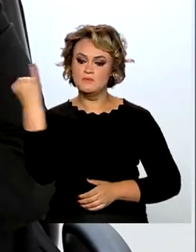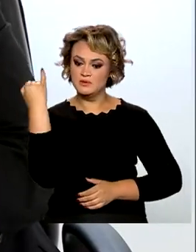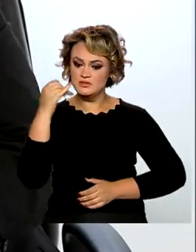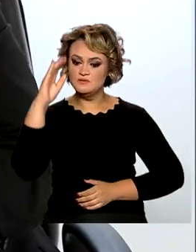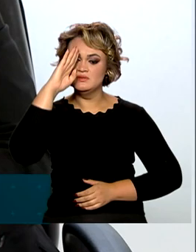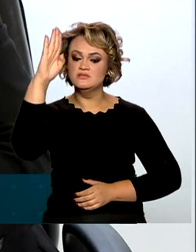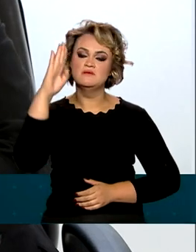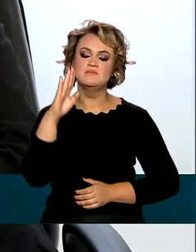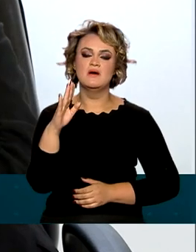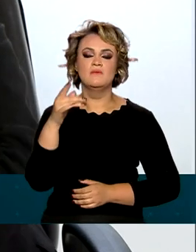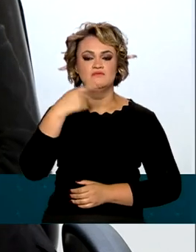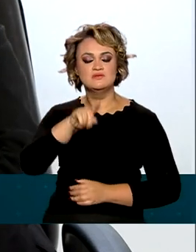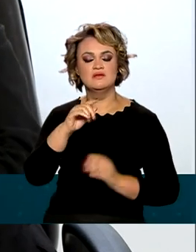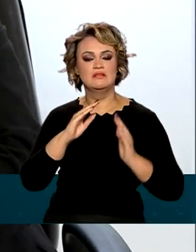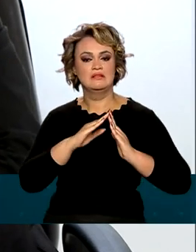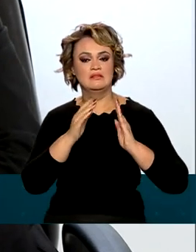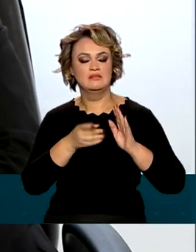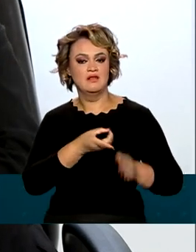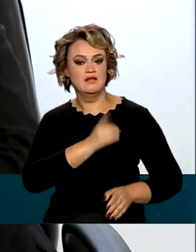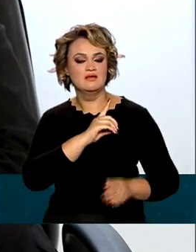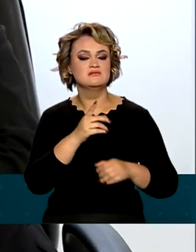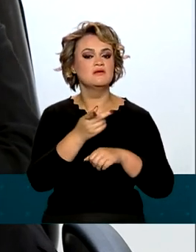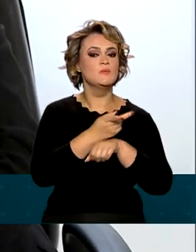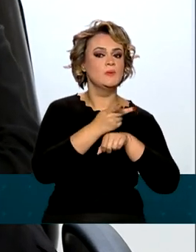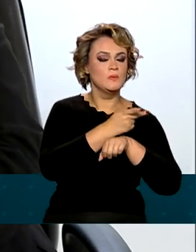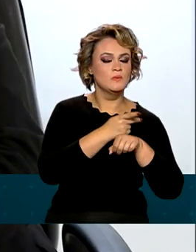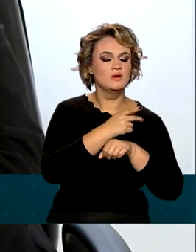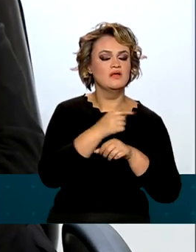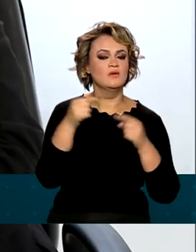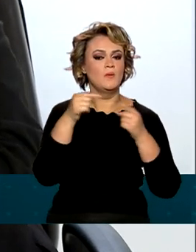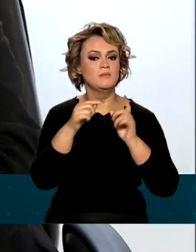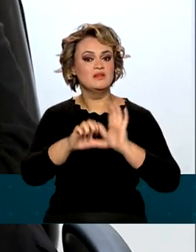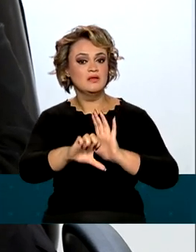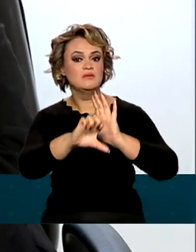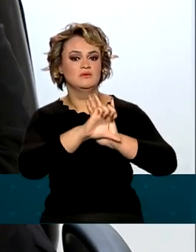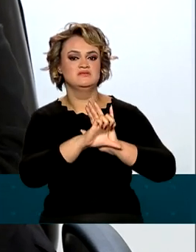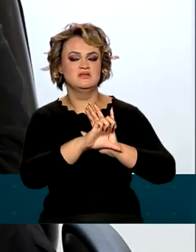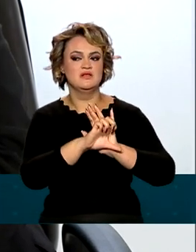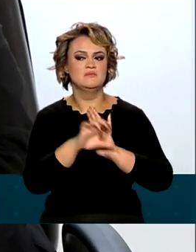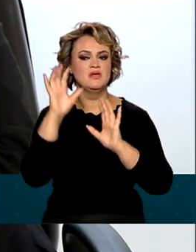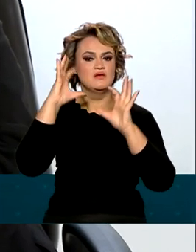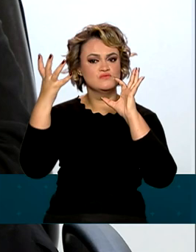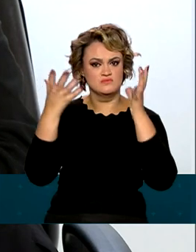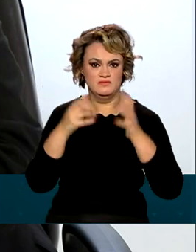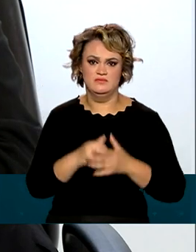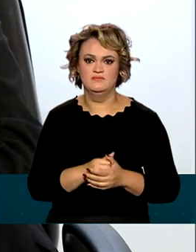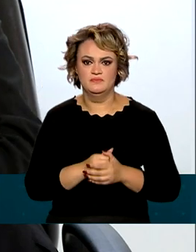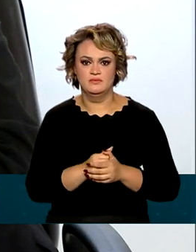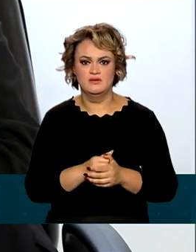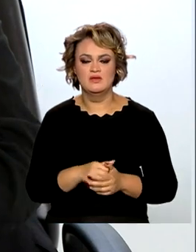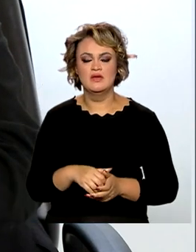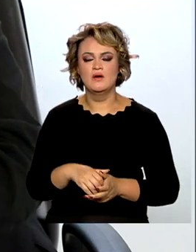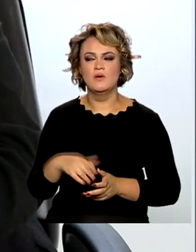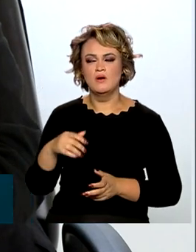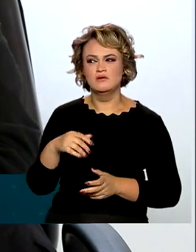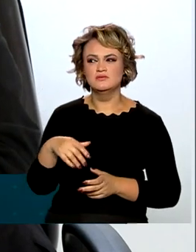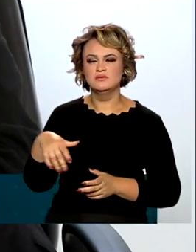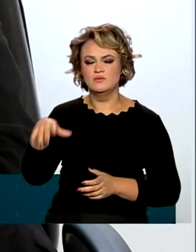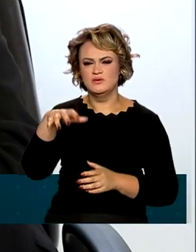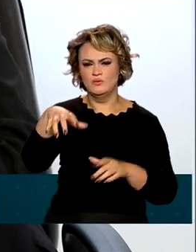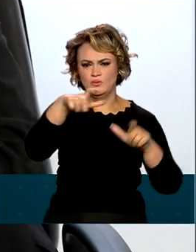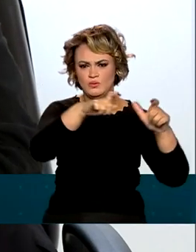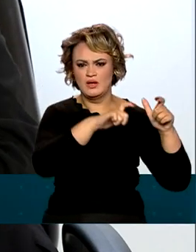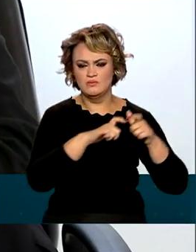a procura das delegacias especializadas de combate à criminalidade nesse segmento. Nós temos, em quase todos os entes